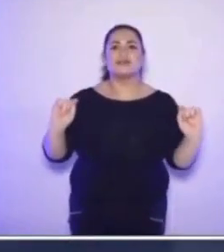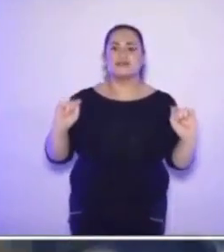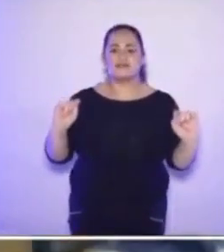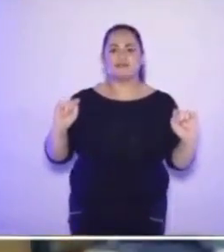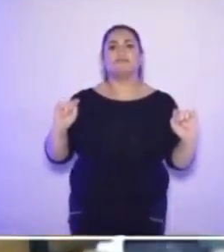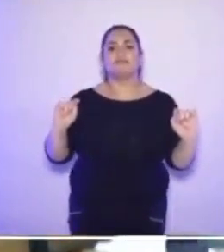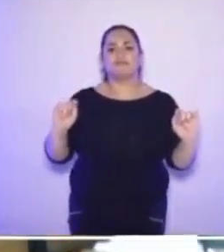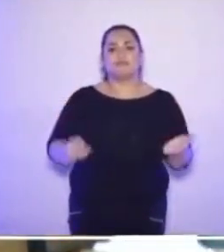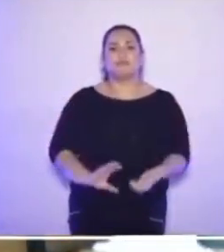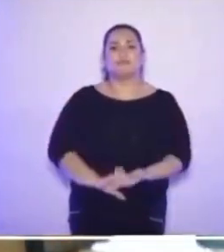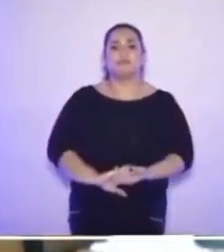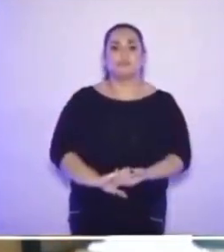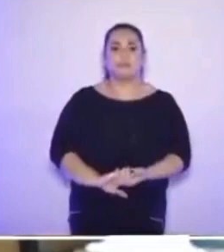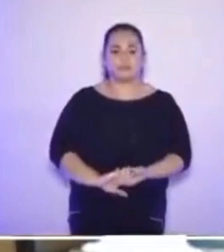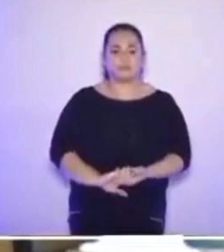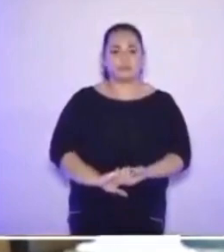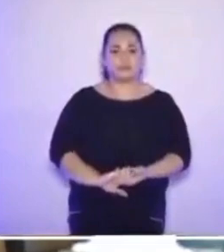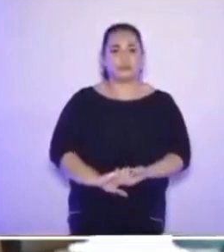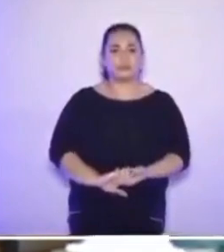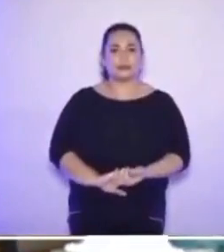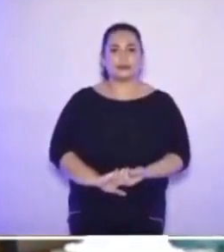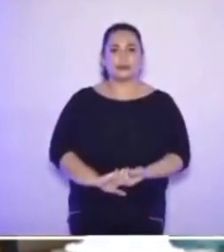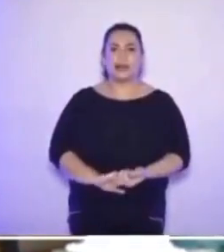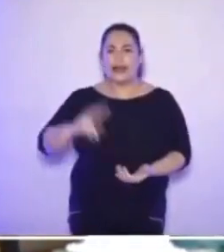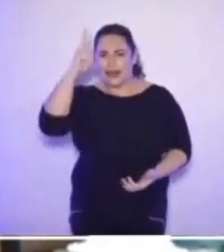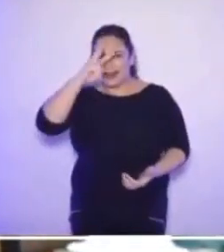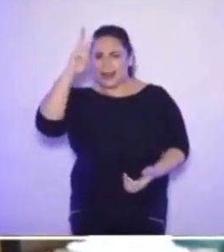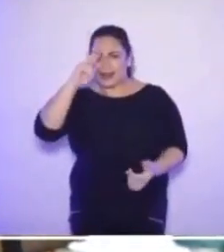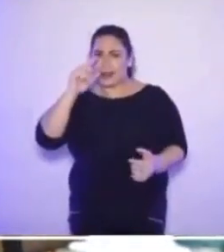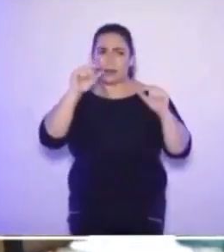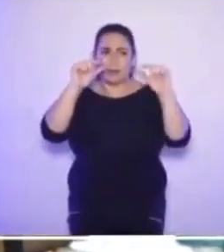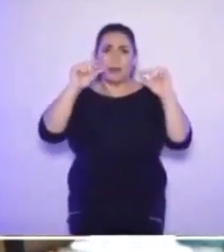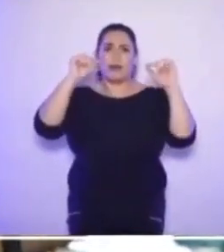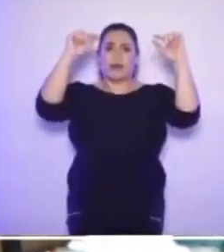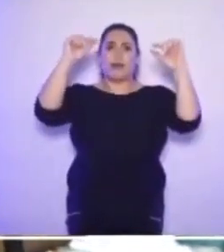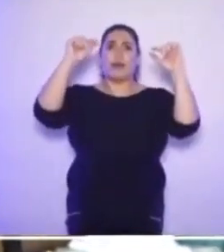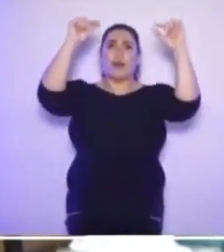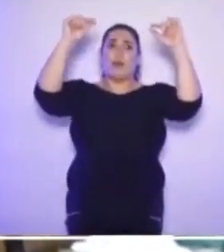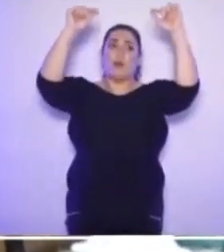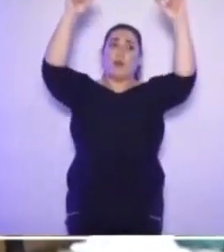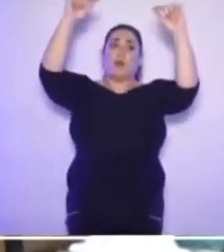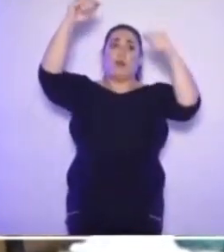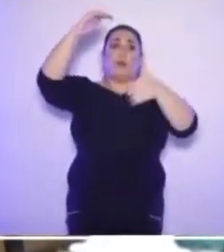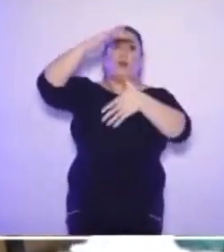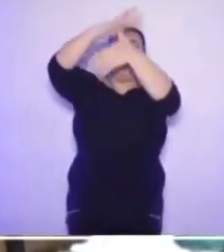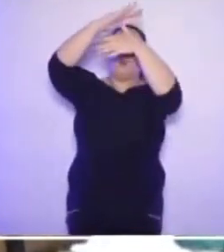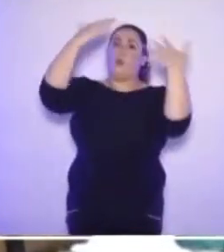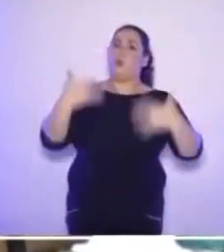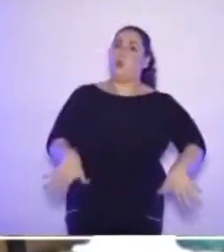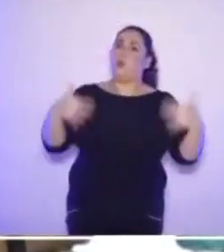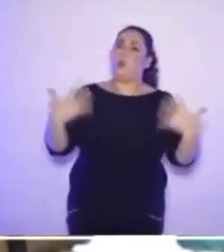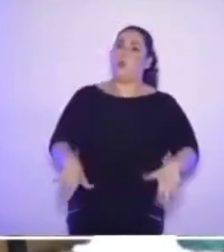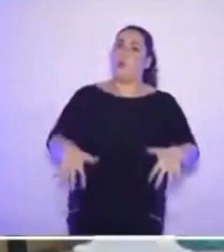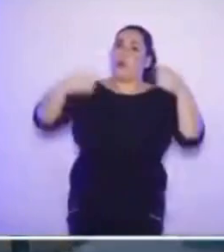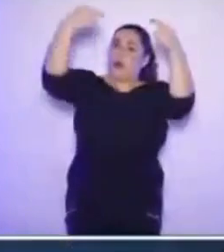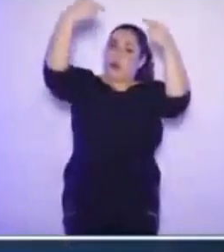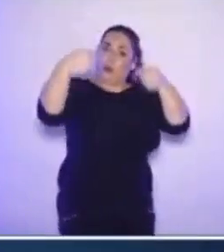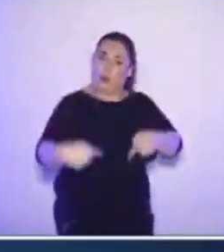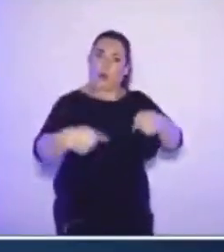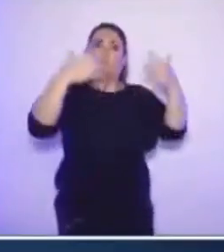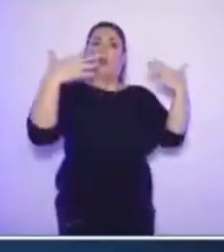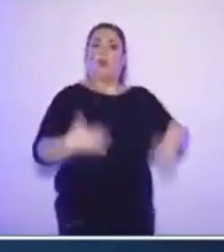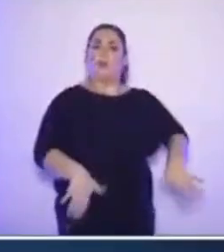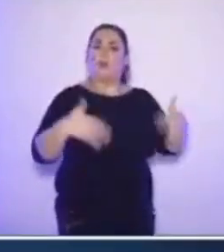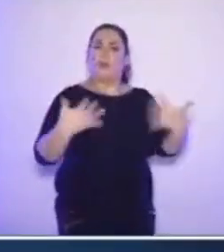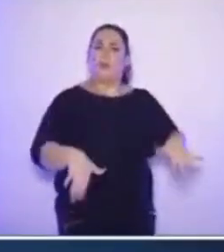vocês. O sarrafo está lá em cima. O desafio é imenso. Onde eu estiver, qualquer que